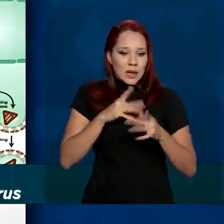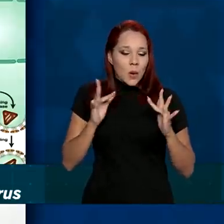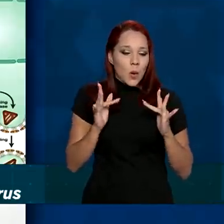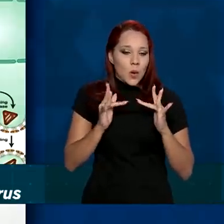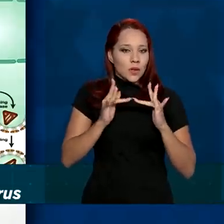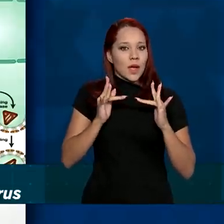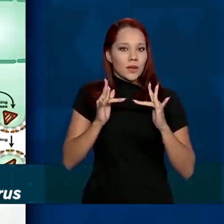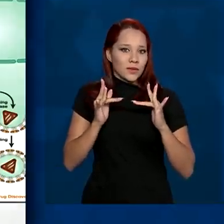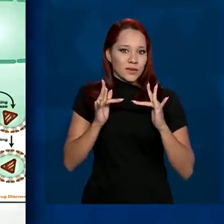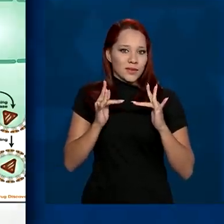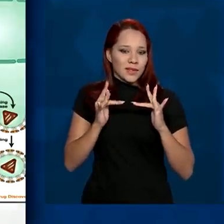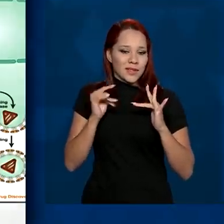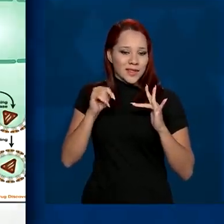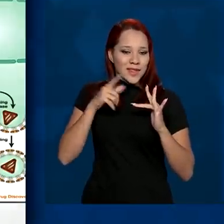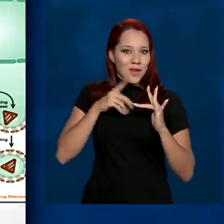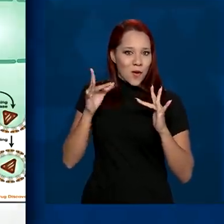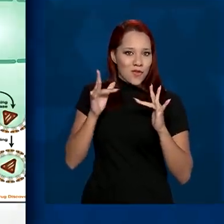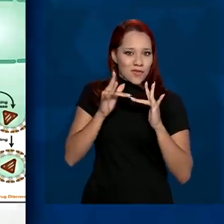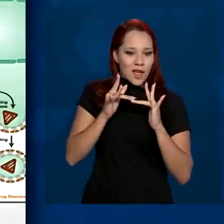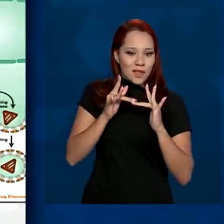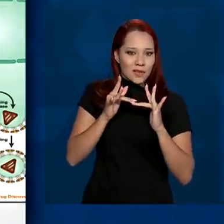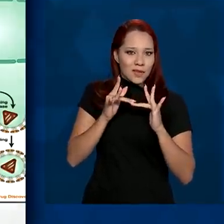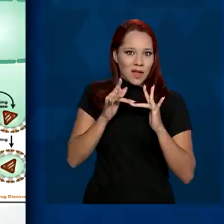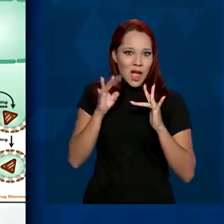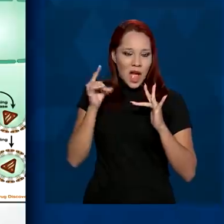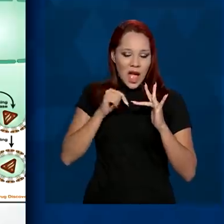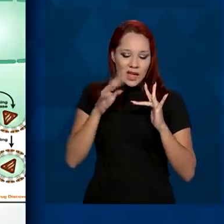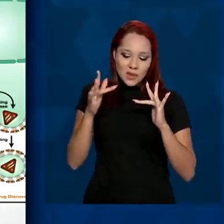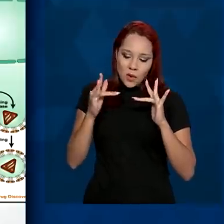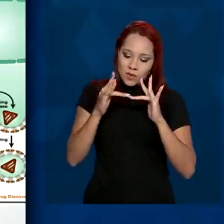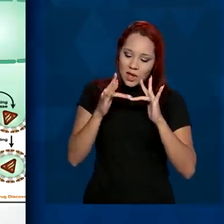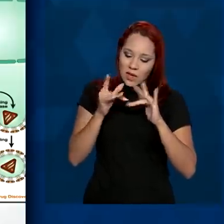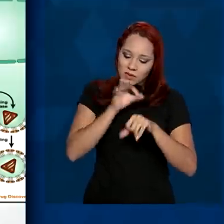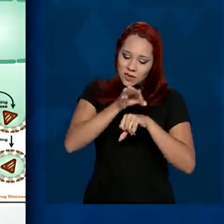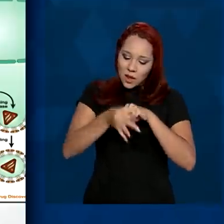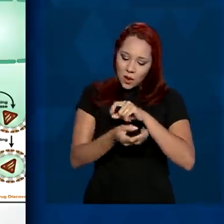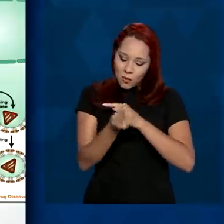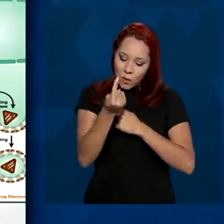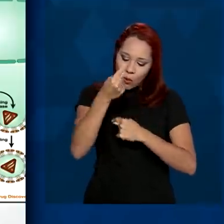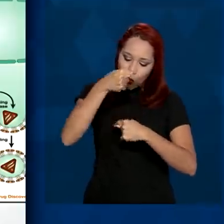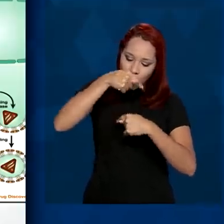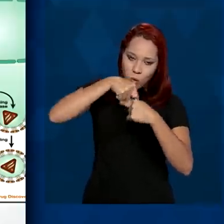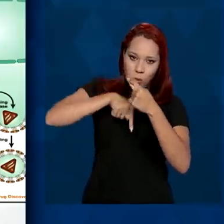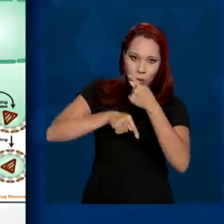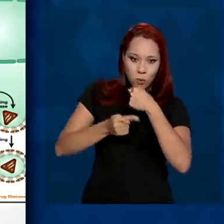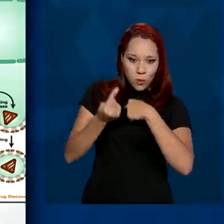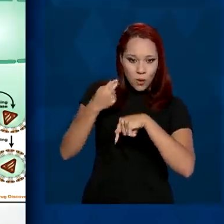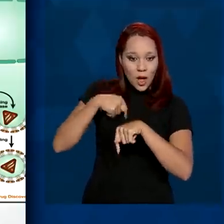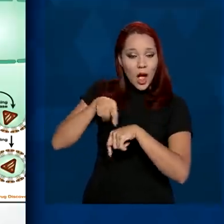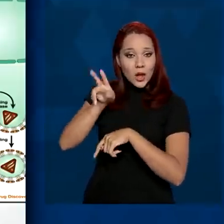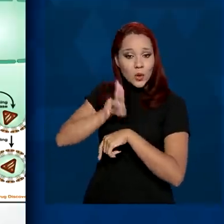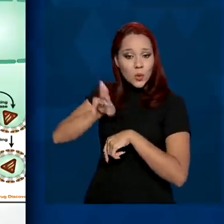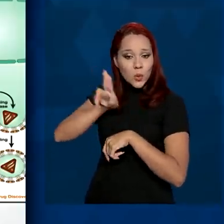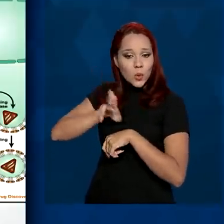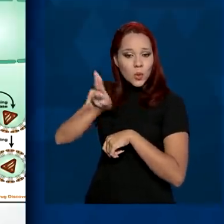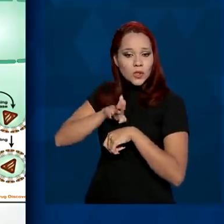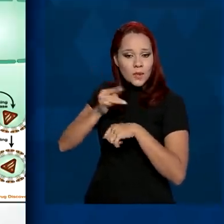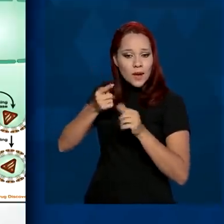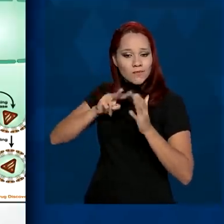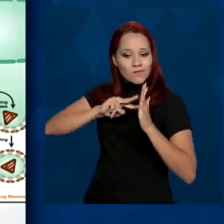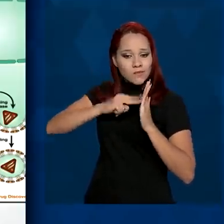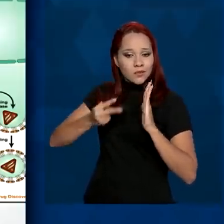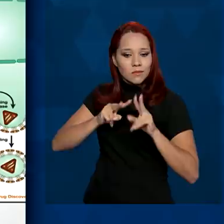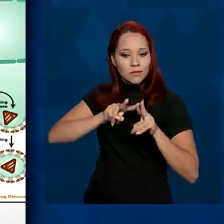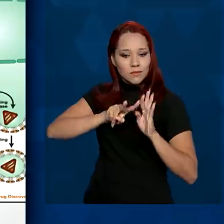e ele acaba tomando conta daquela célula, ele utiliza a célula para o, para a sua reprodução,